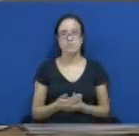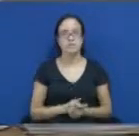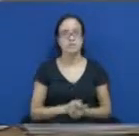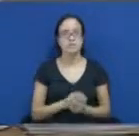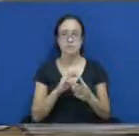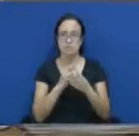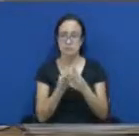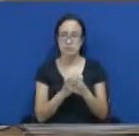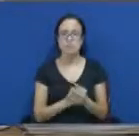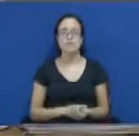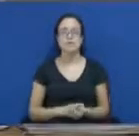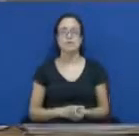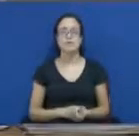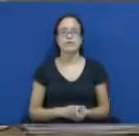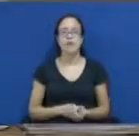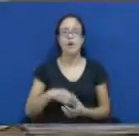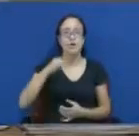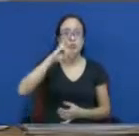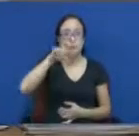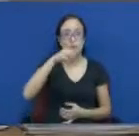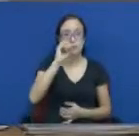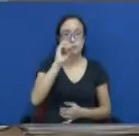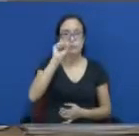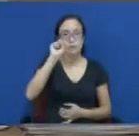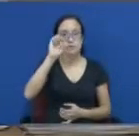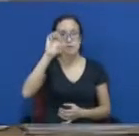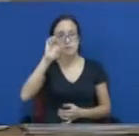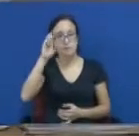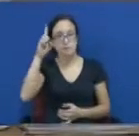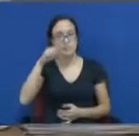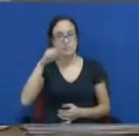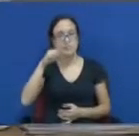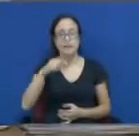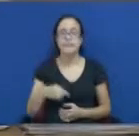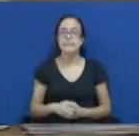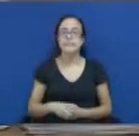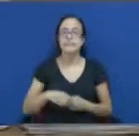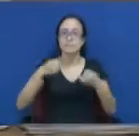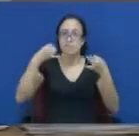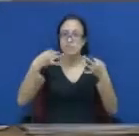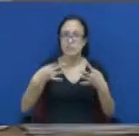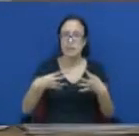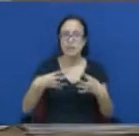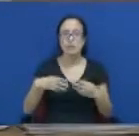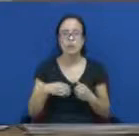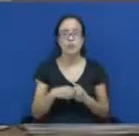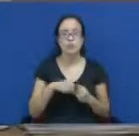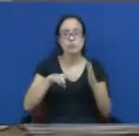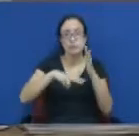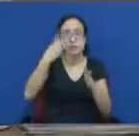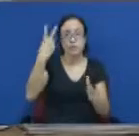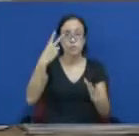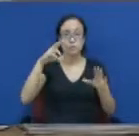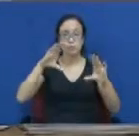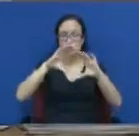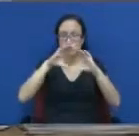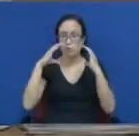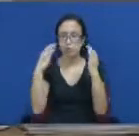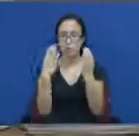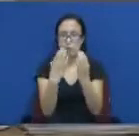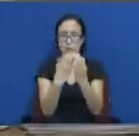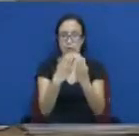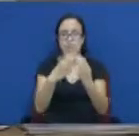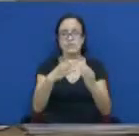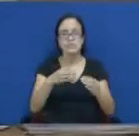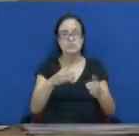discorrerá sobre o segundo fórum de sustentabilidade e zelo urbano. O senhor José Oliveira, o senhor